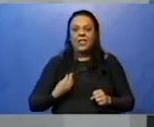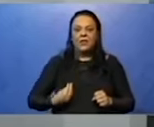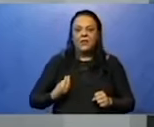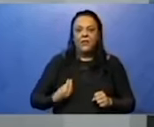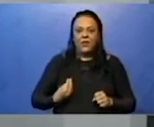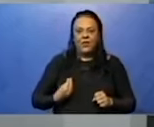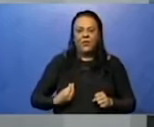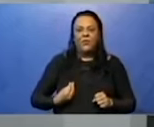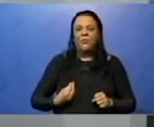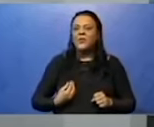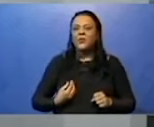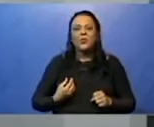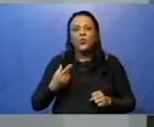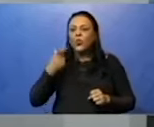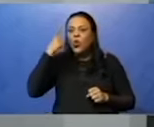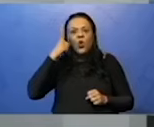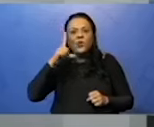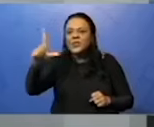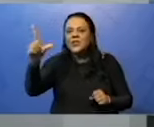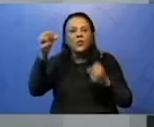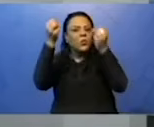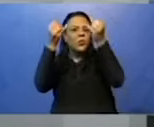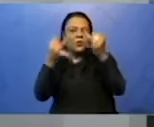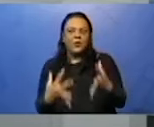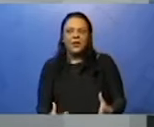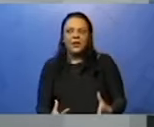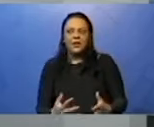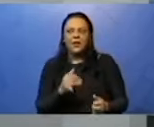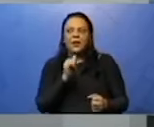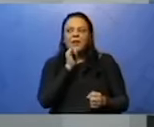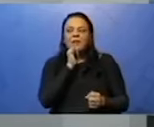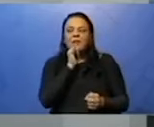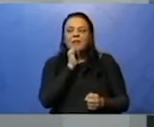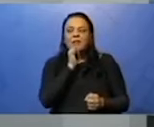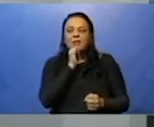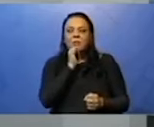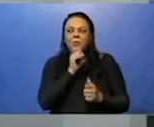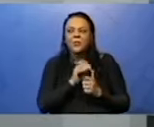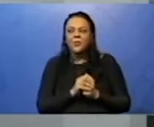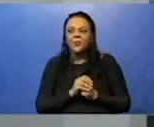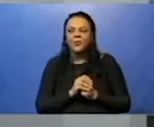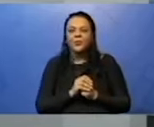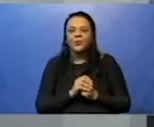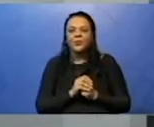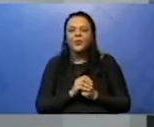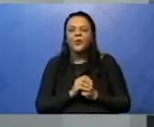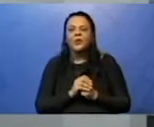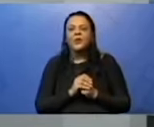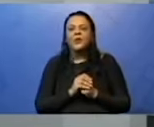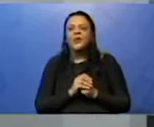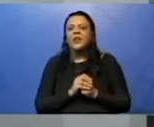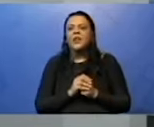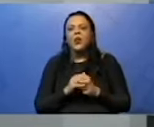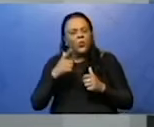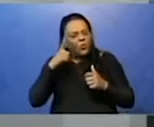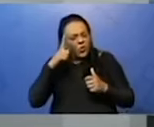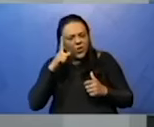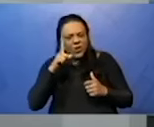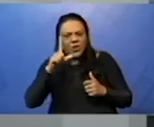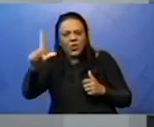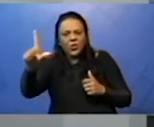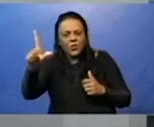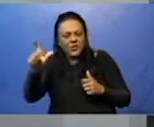consigo dizer quem é. Então, ele ocorre quando? Não é possível identificar